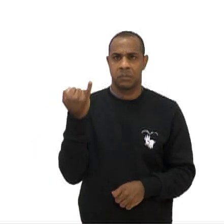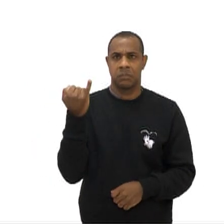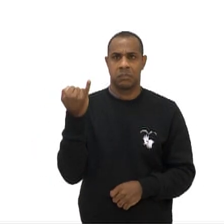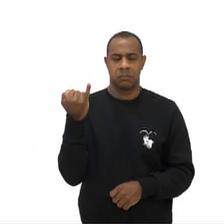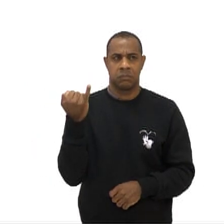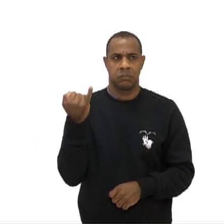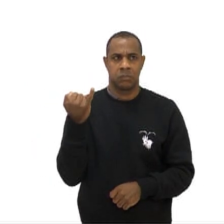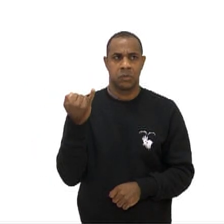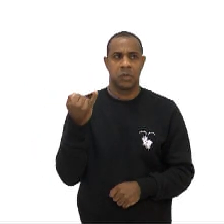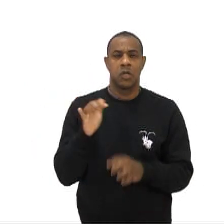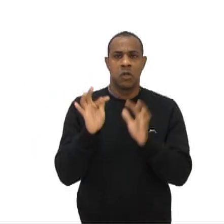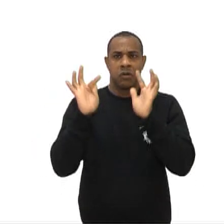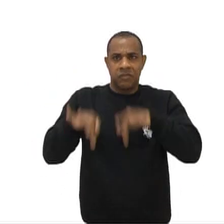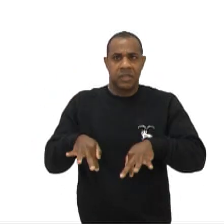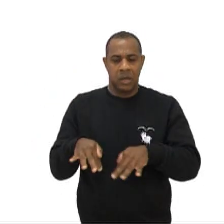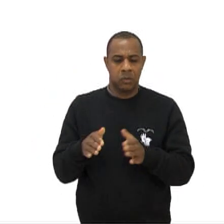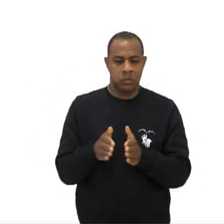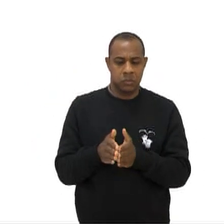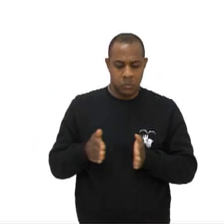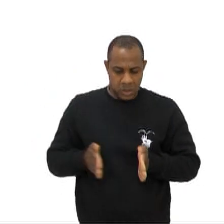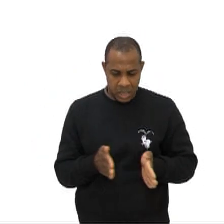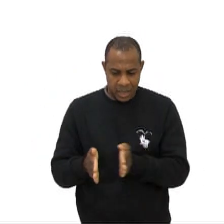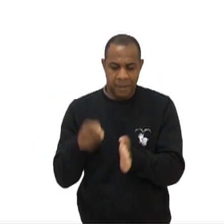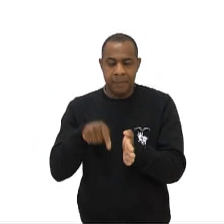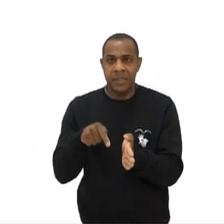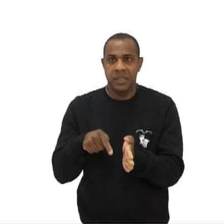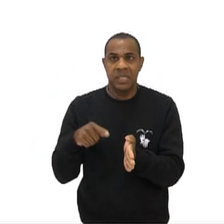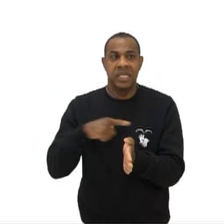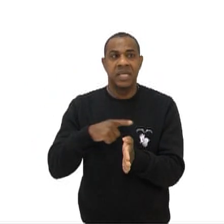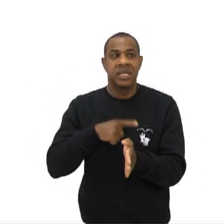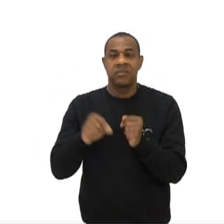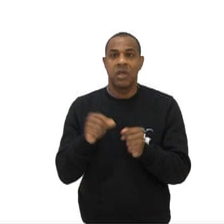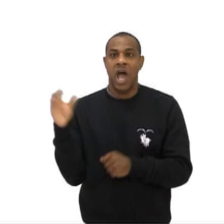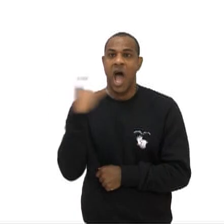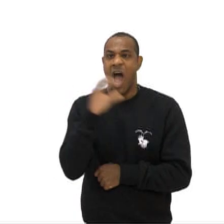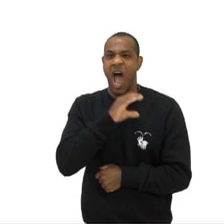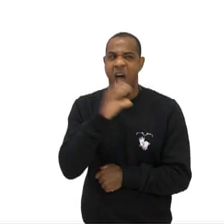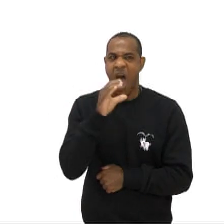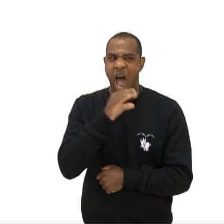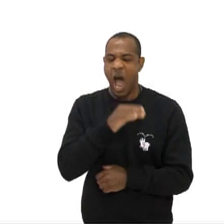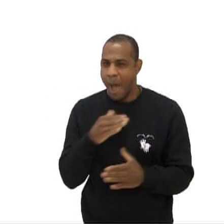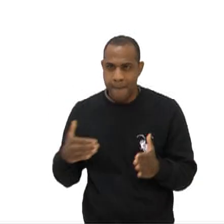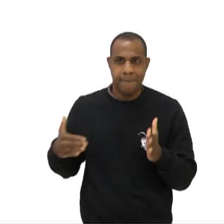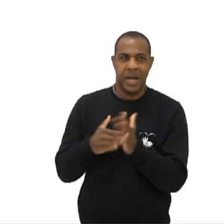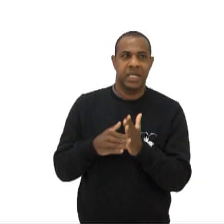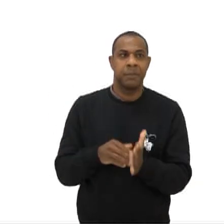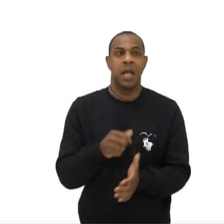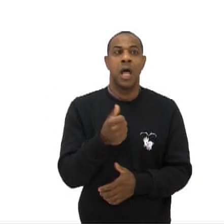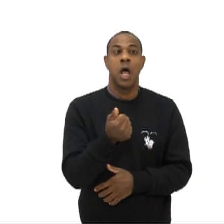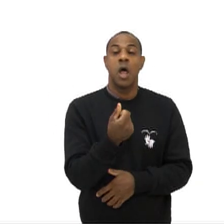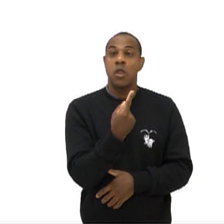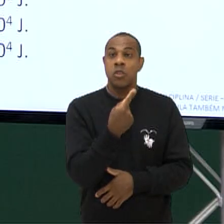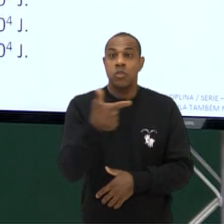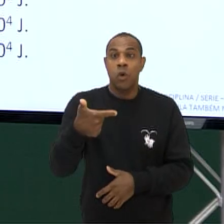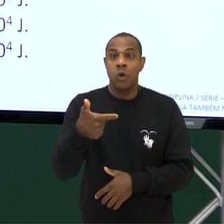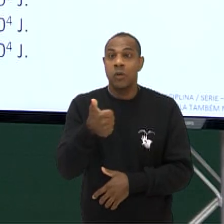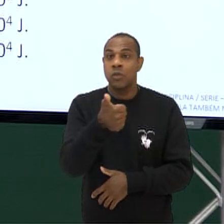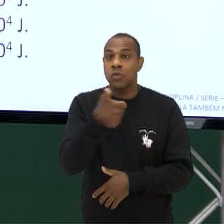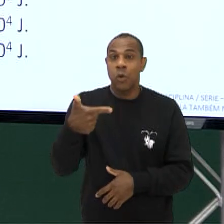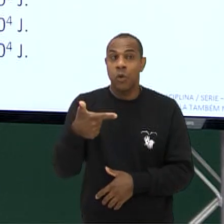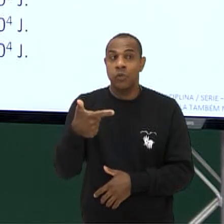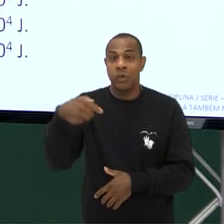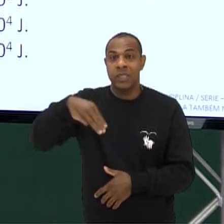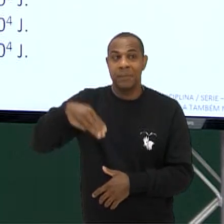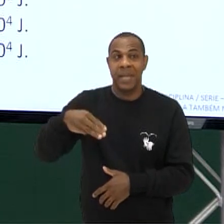Ao final desse percurso Bolt Havia atingido A velocidade máxima De 12 metros por segundo Cara 12 metros por segundo